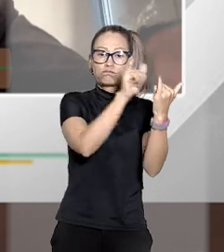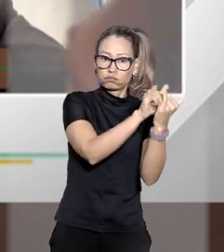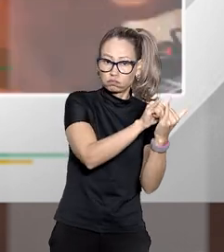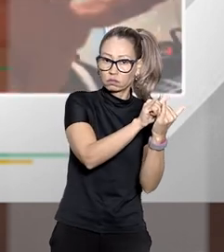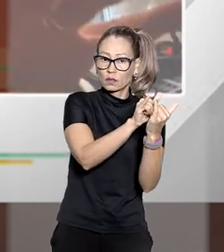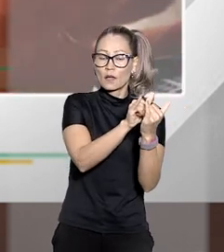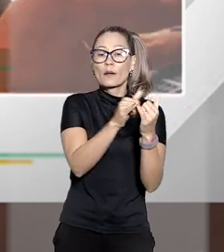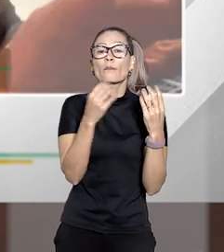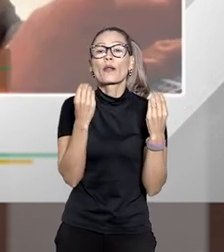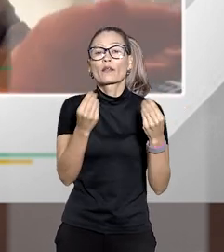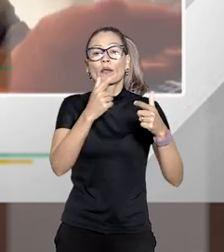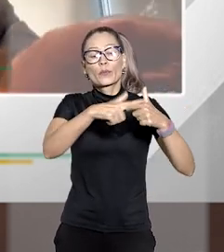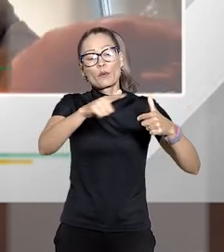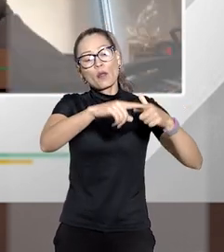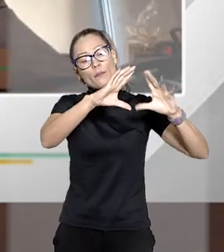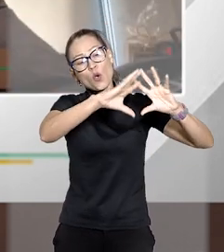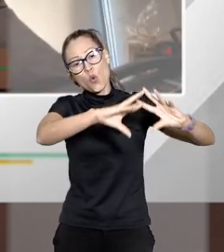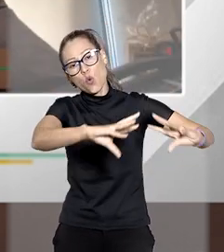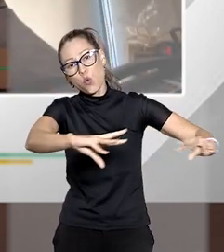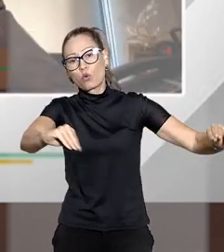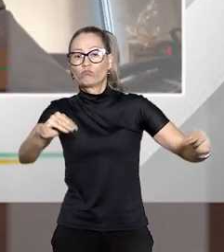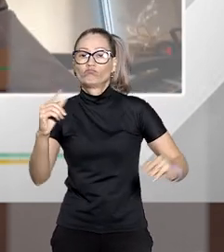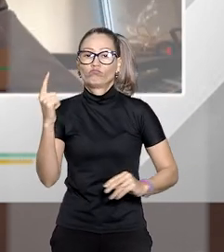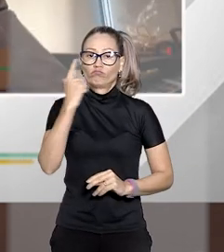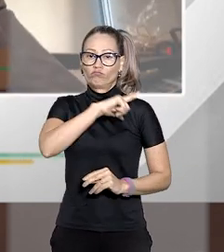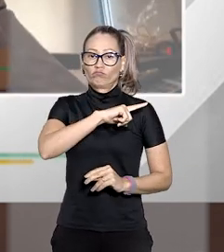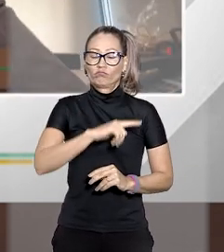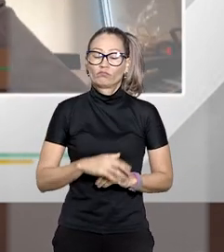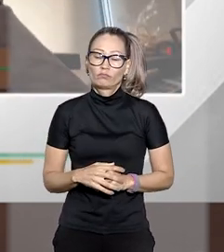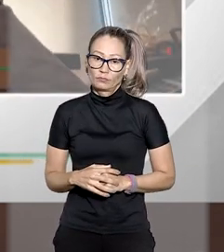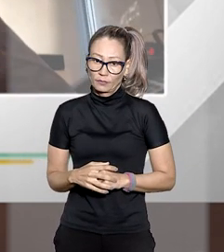e eu acabo com todas as etapas subsequentes